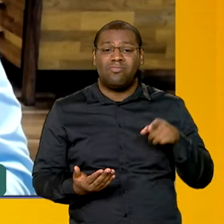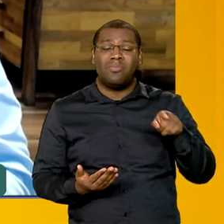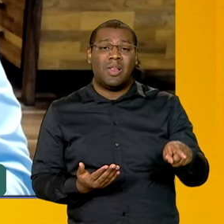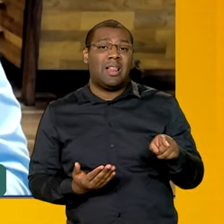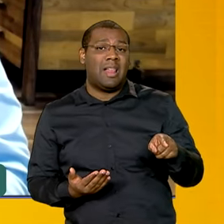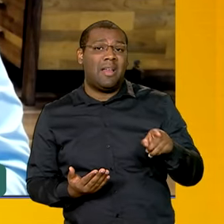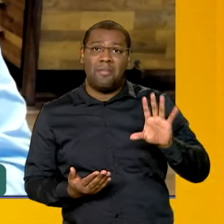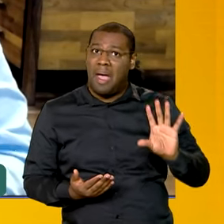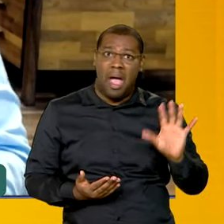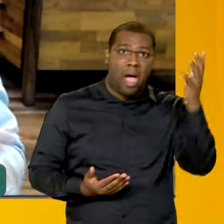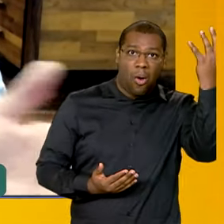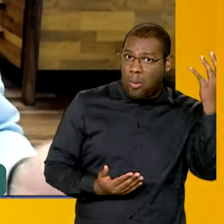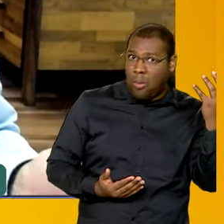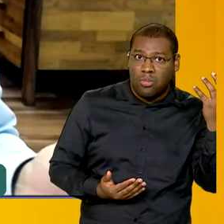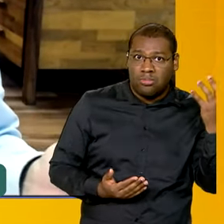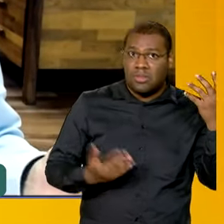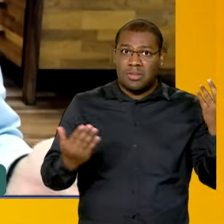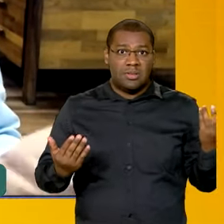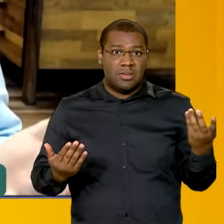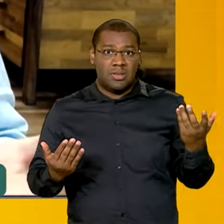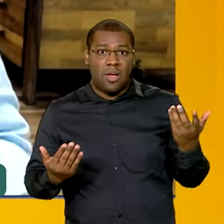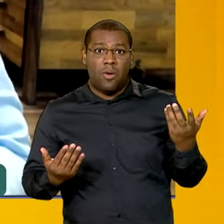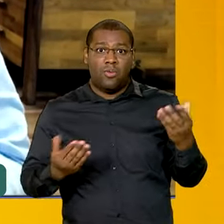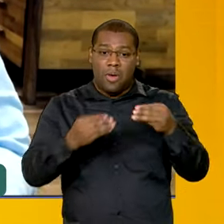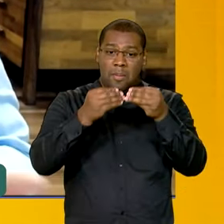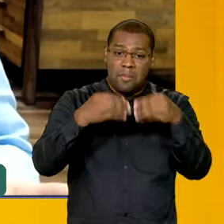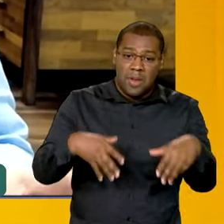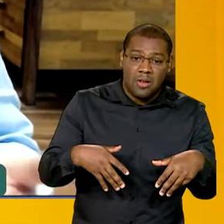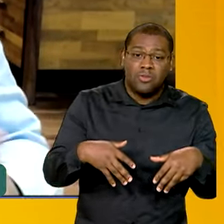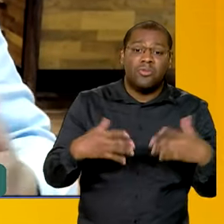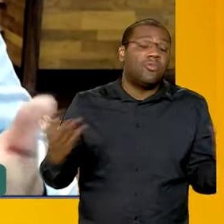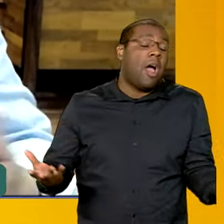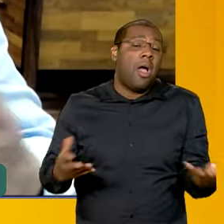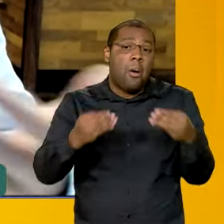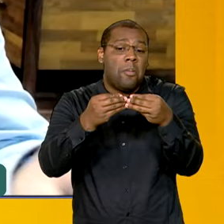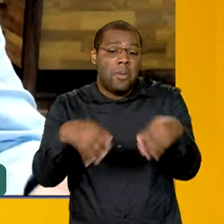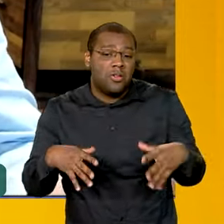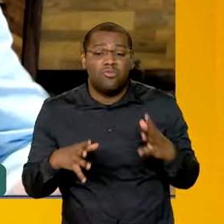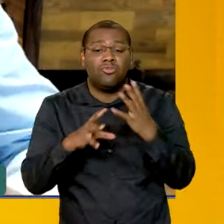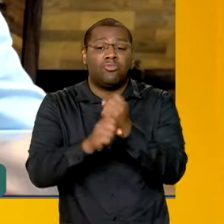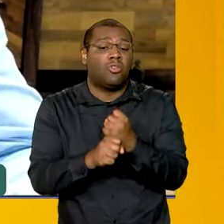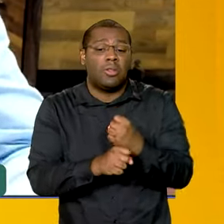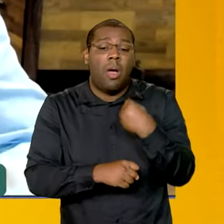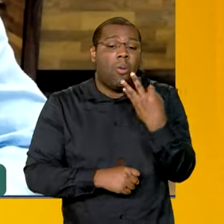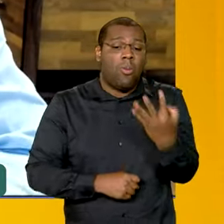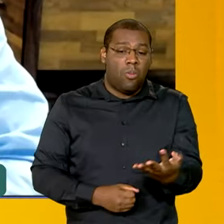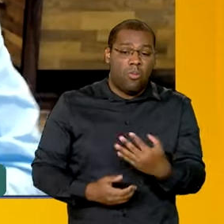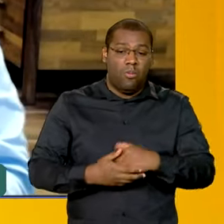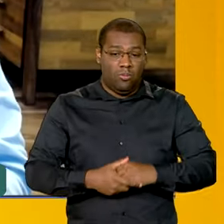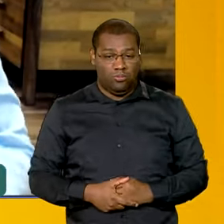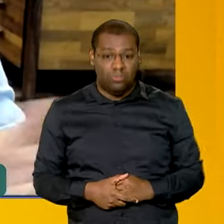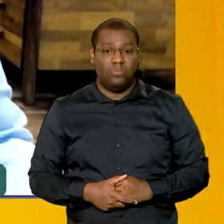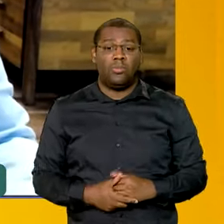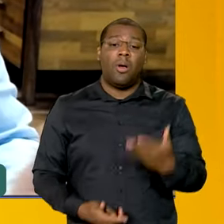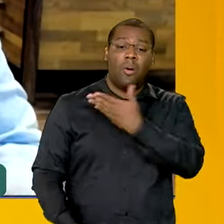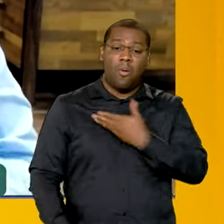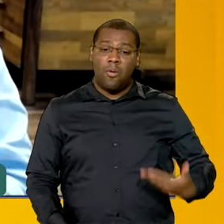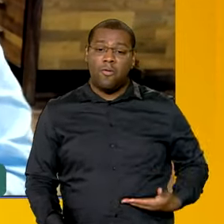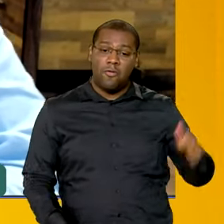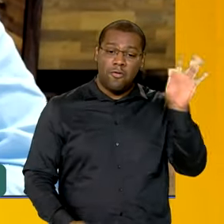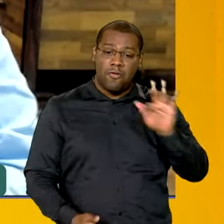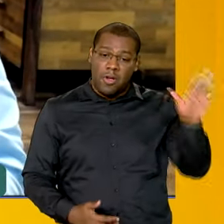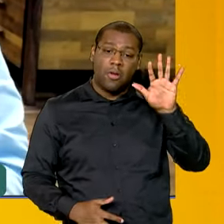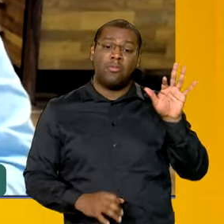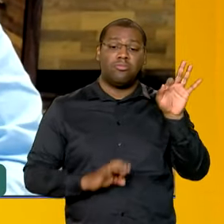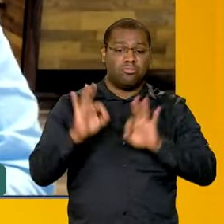dessa tragédia. A partir daí você conseguirá ter a dimensão de outras ações que nós possamos adotar. Nesse momento,